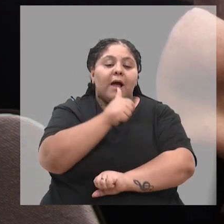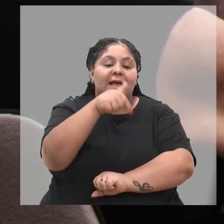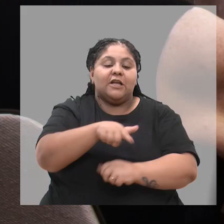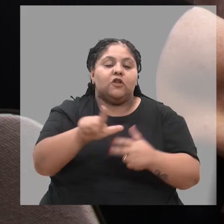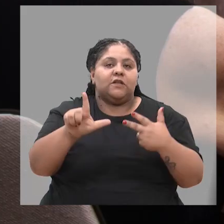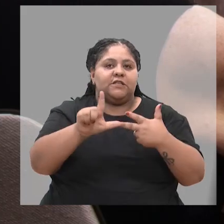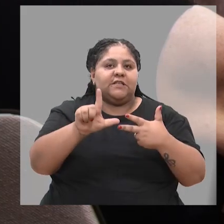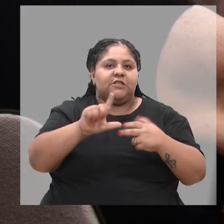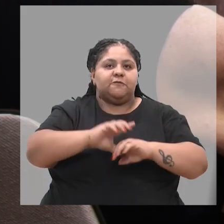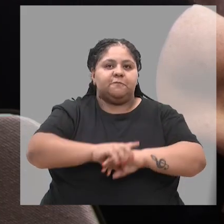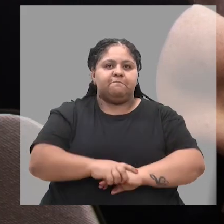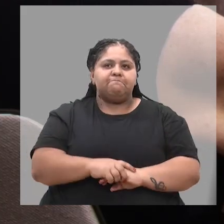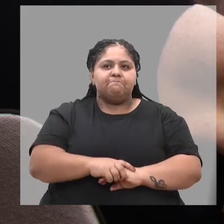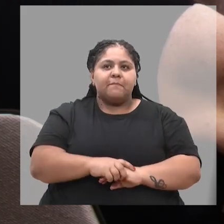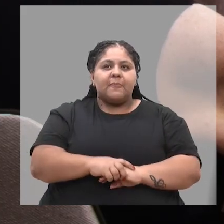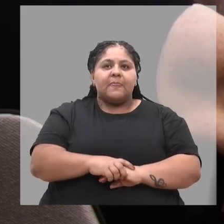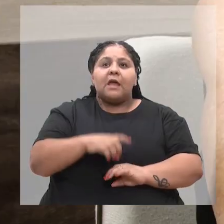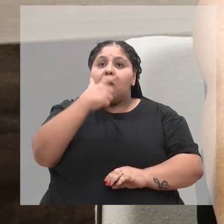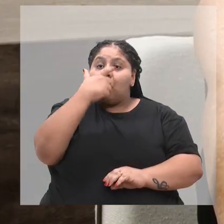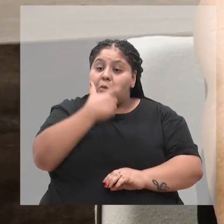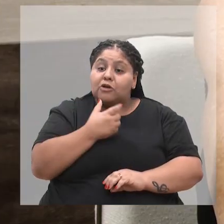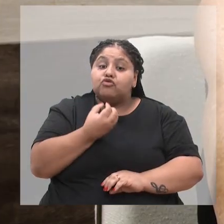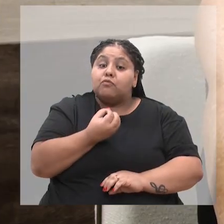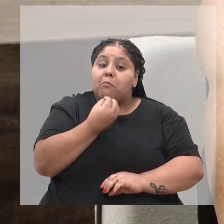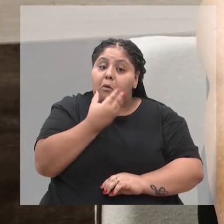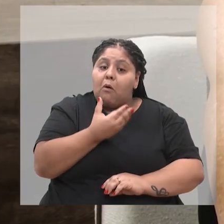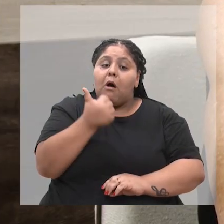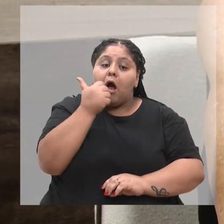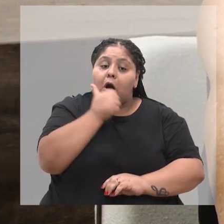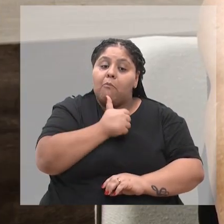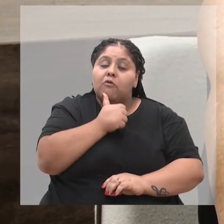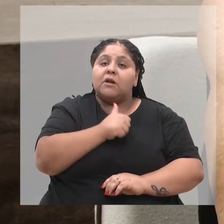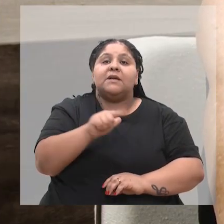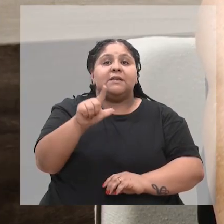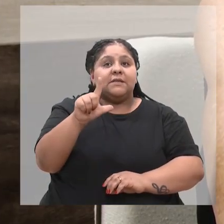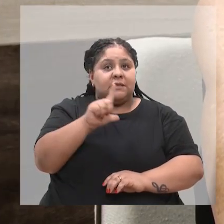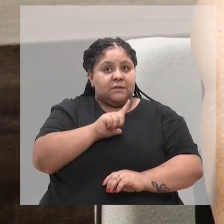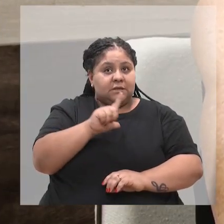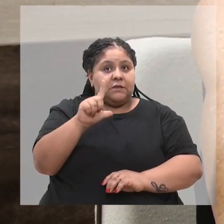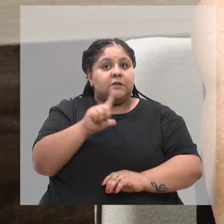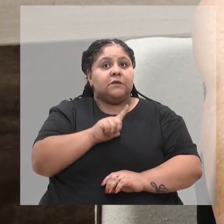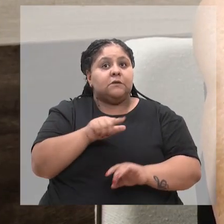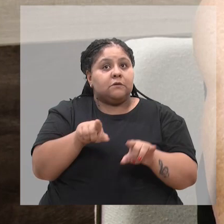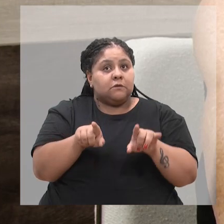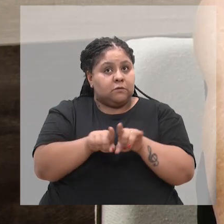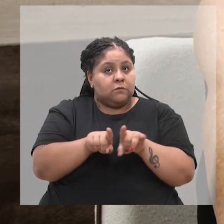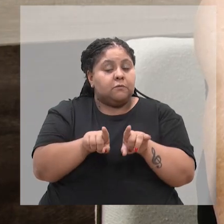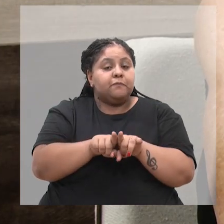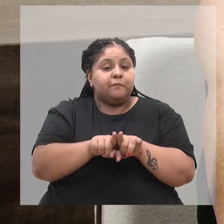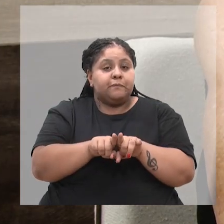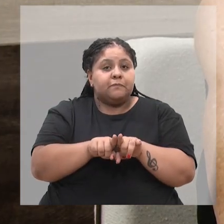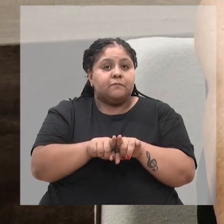Legislativo? Ah, eu acho que está muito bom, né? A mulher tem que ter também, né?